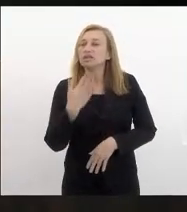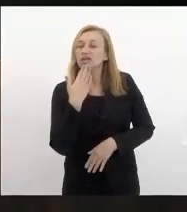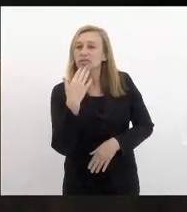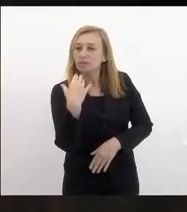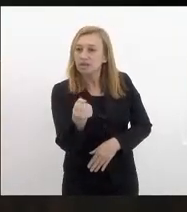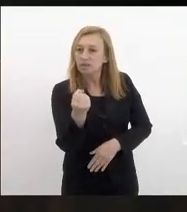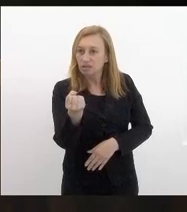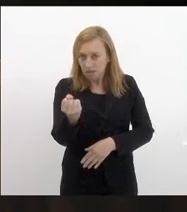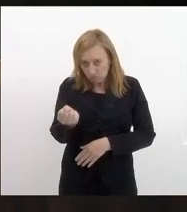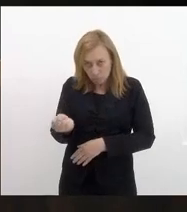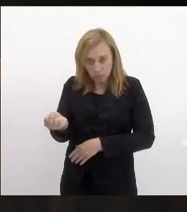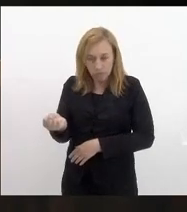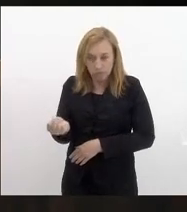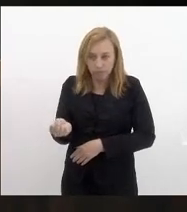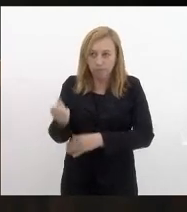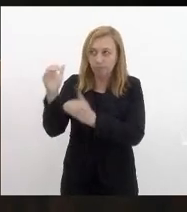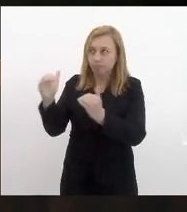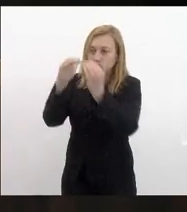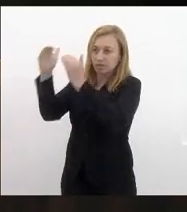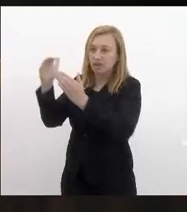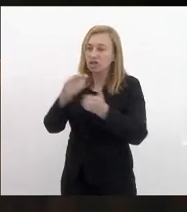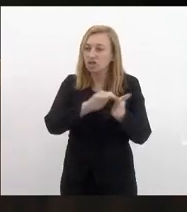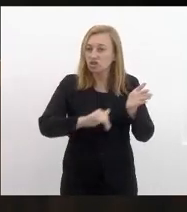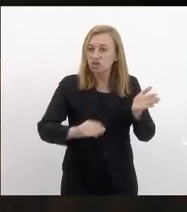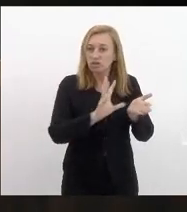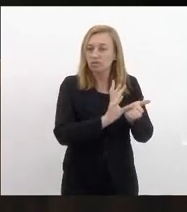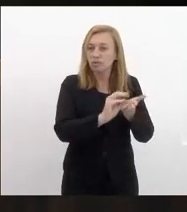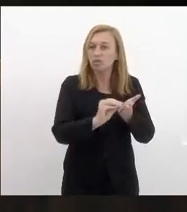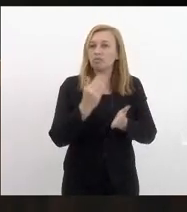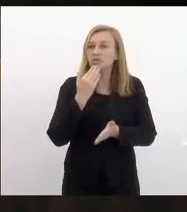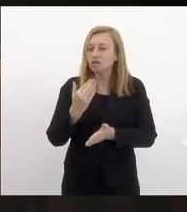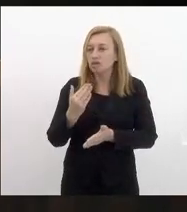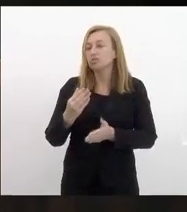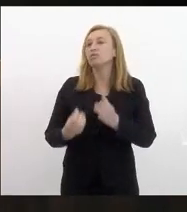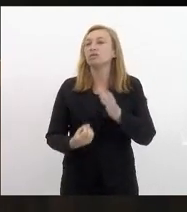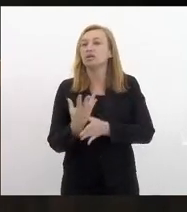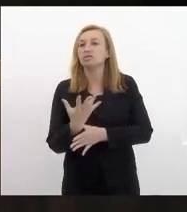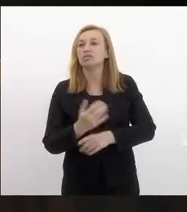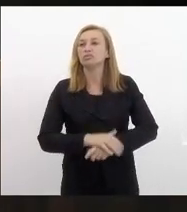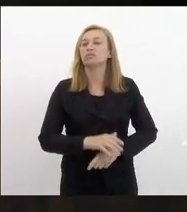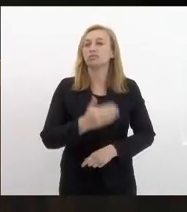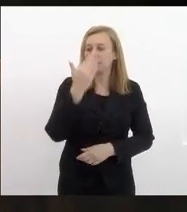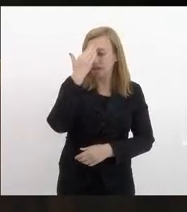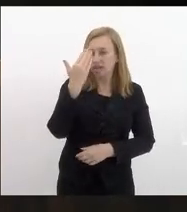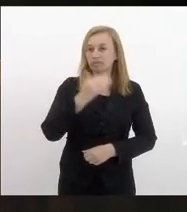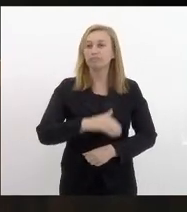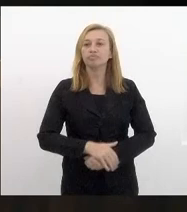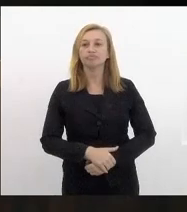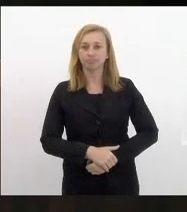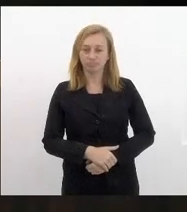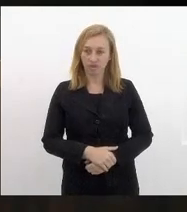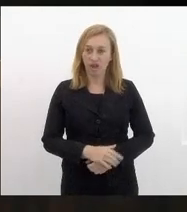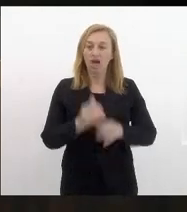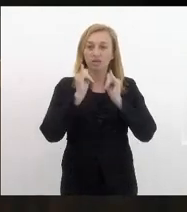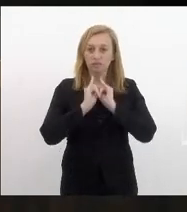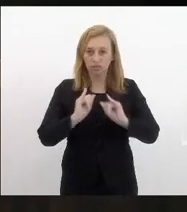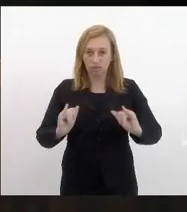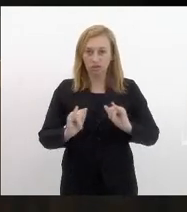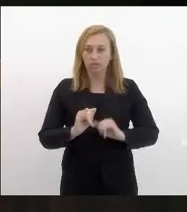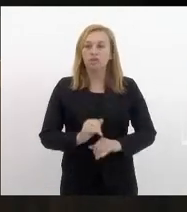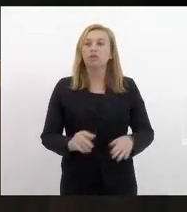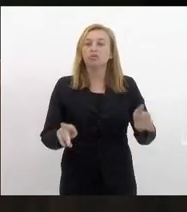Vossa Excelência e retira de pauta o pedido do autor. Obrigado. Anuncio